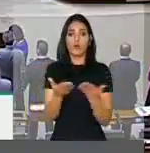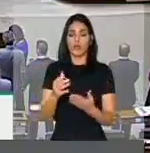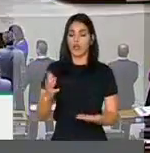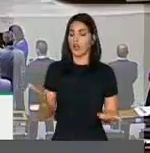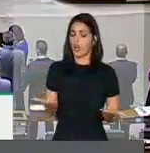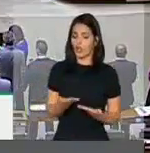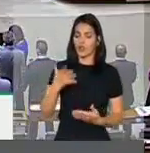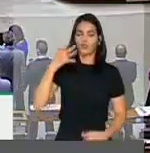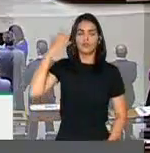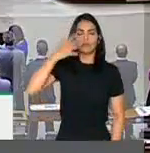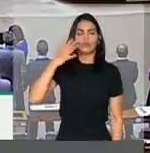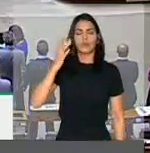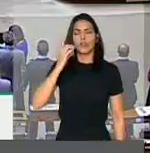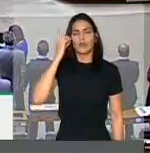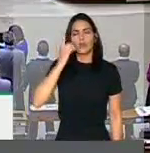Sr.